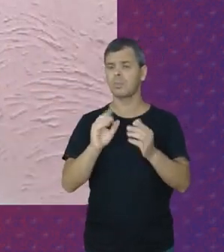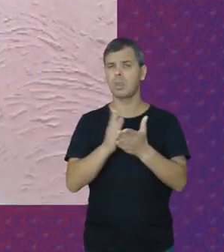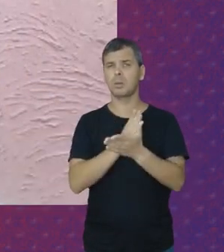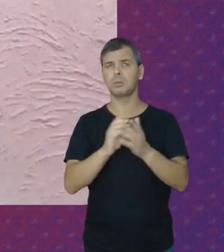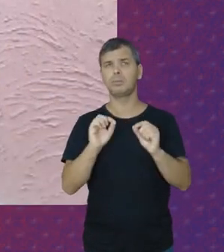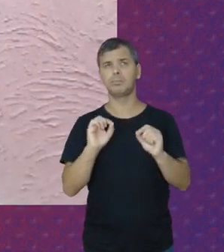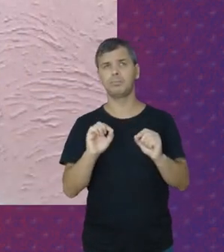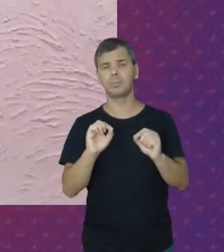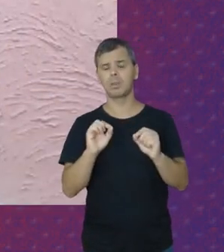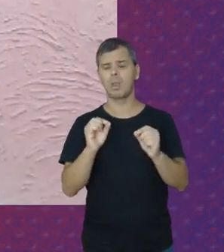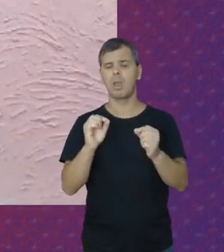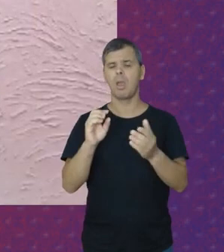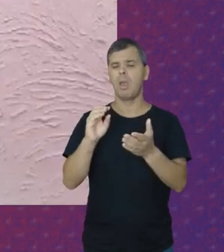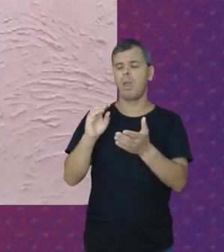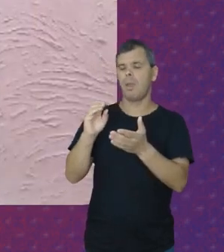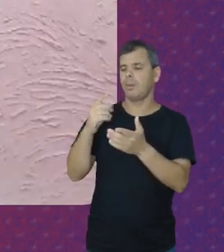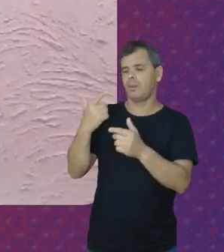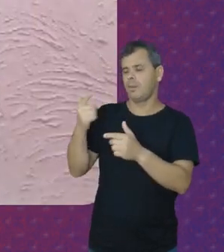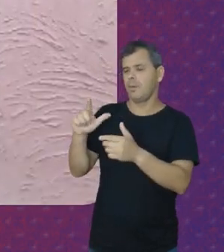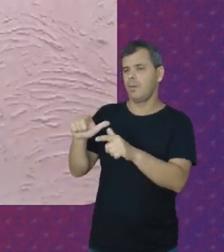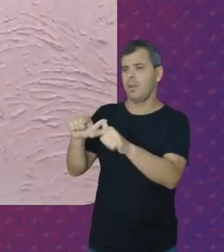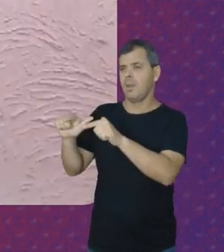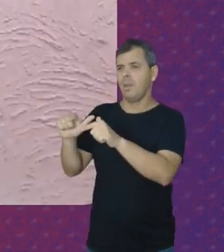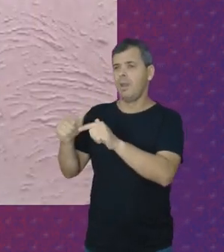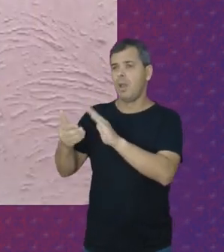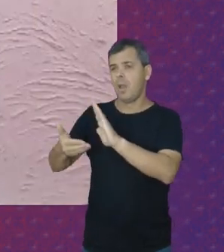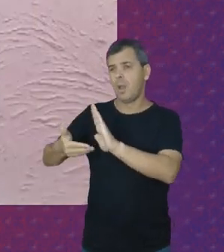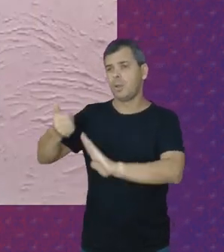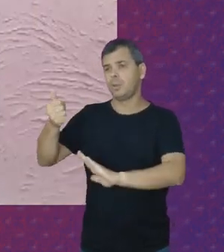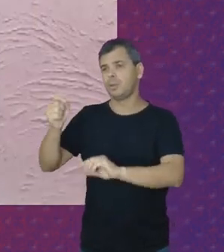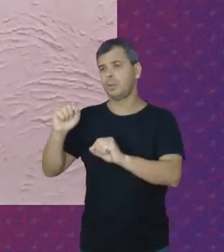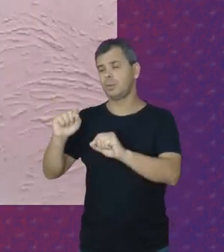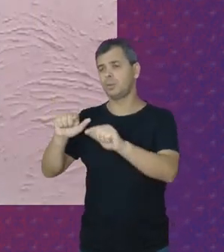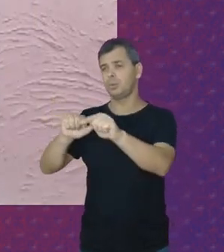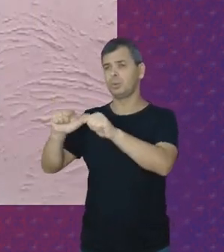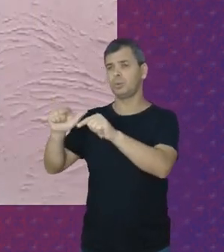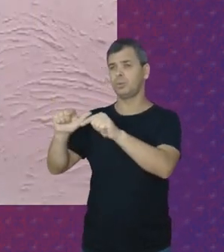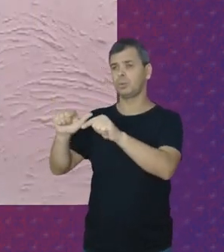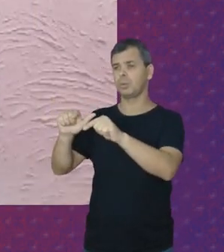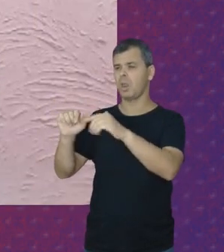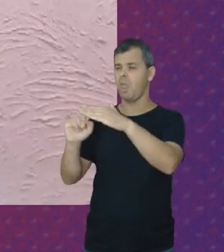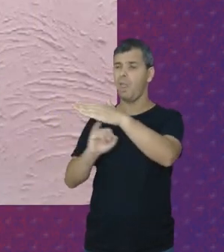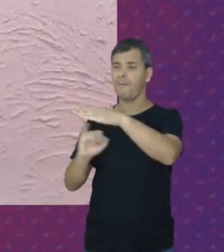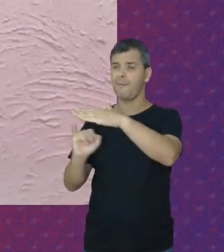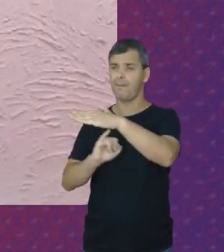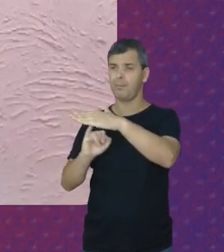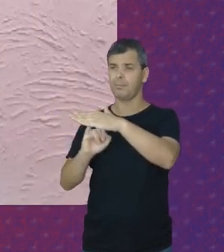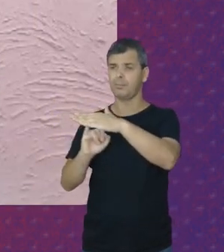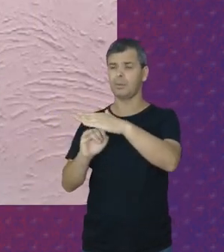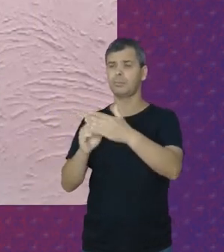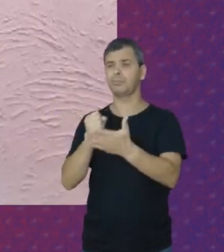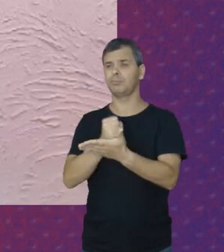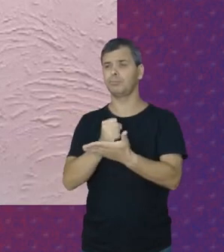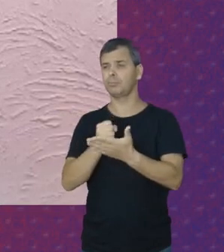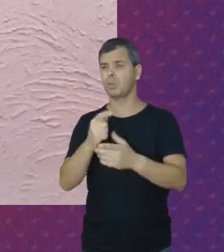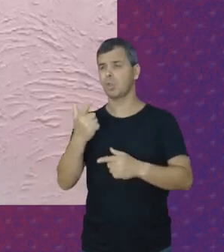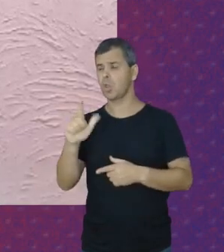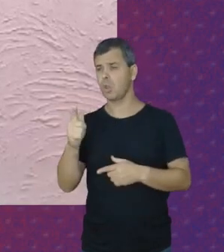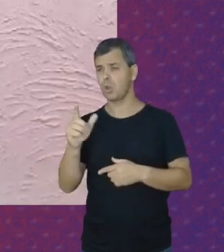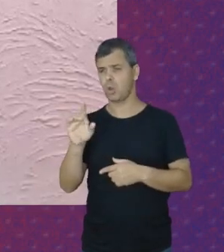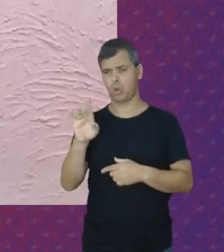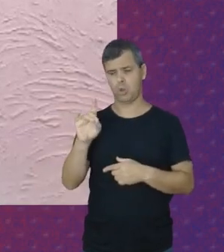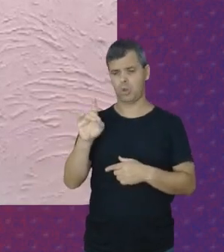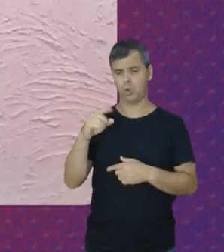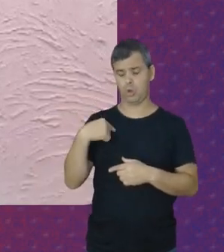Desemprego Ou Tirar o trabalho Formal De carteira assinada Não foi só